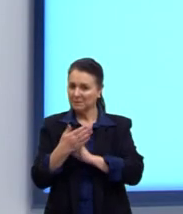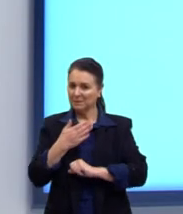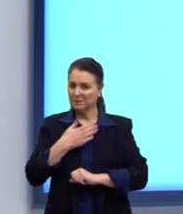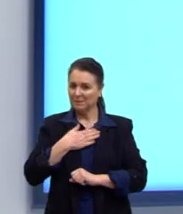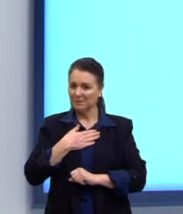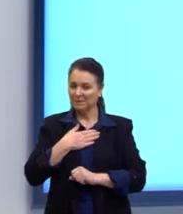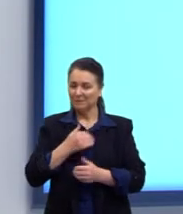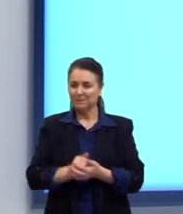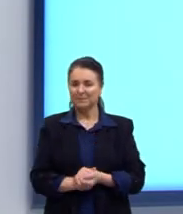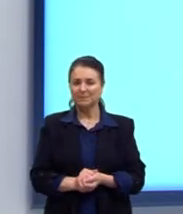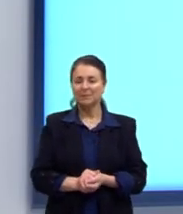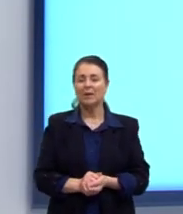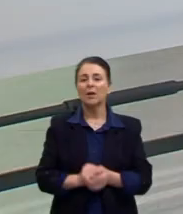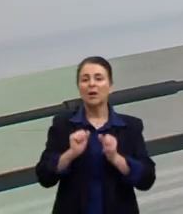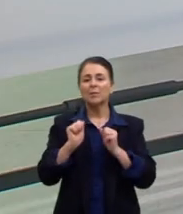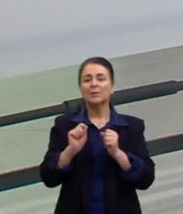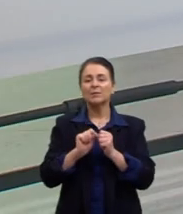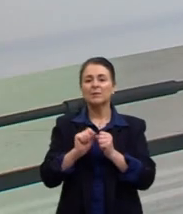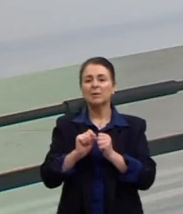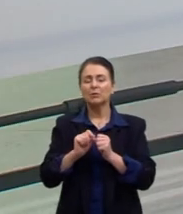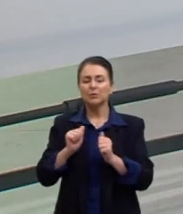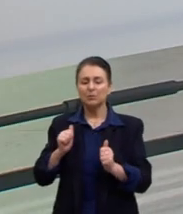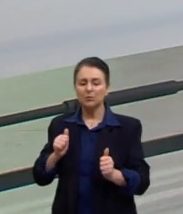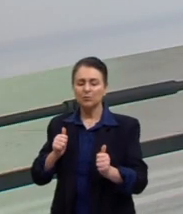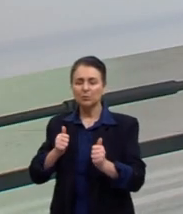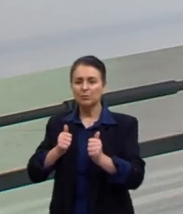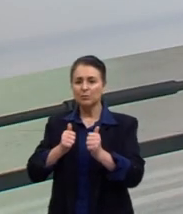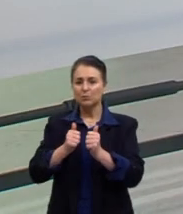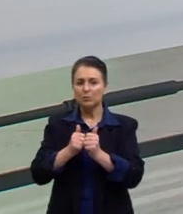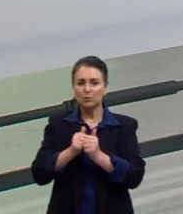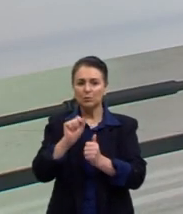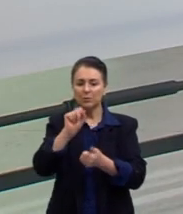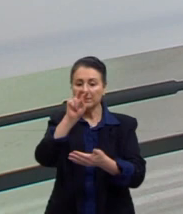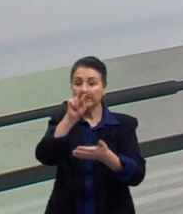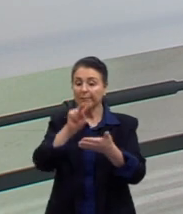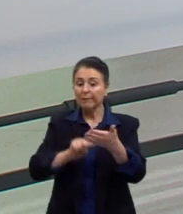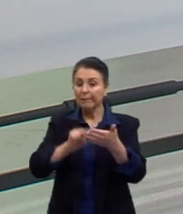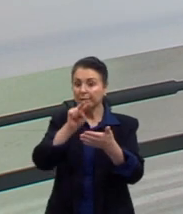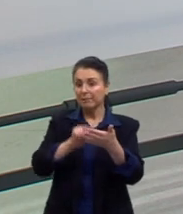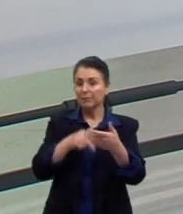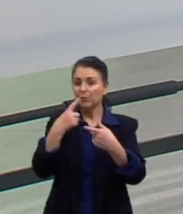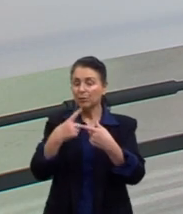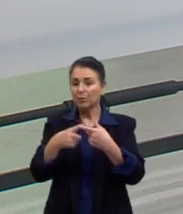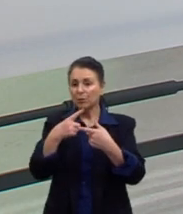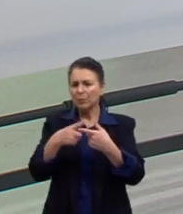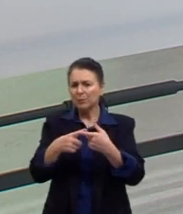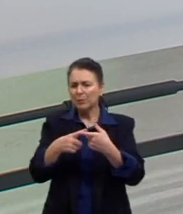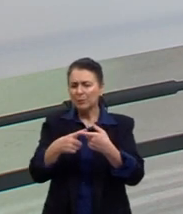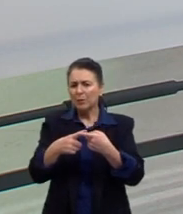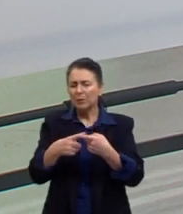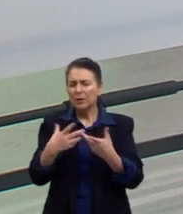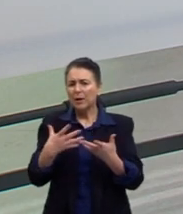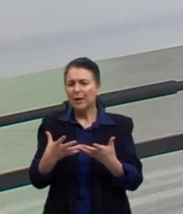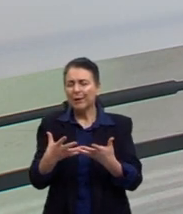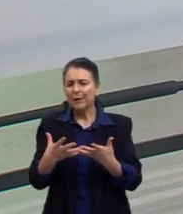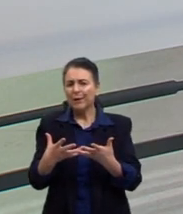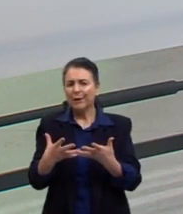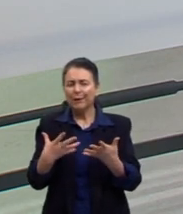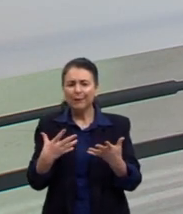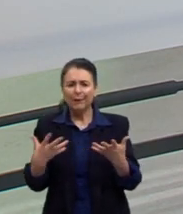Ela também pode fazer com que a gente se aproxime do nosso leitor. Porque ela pode nos servir como um